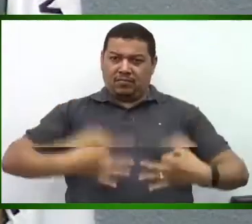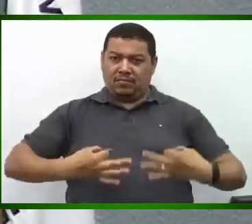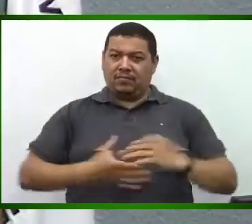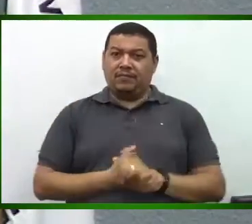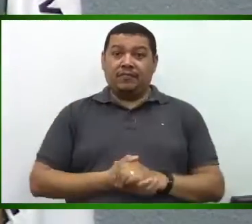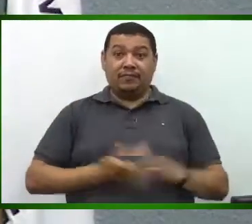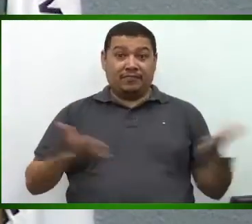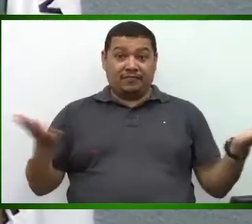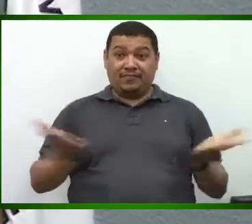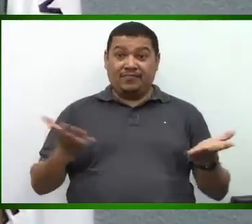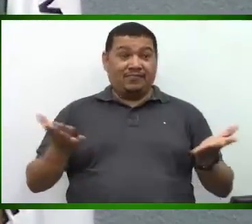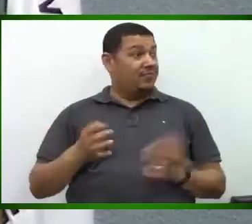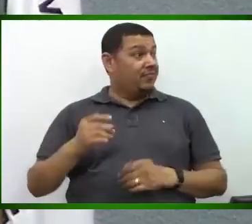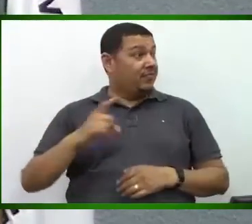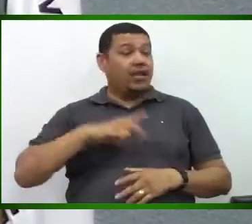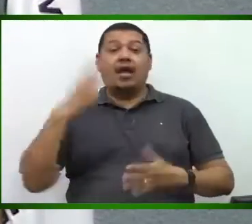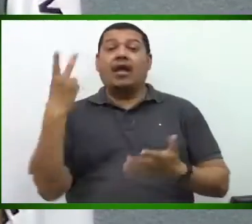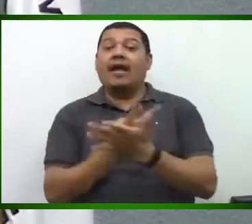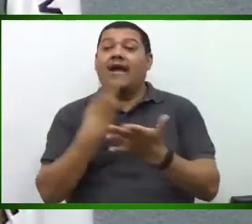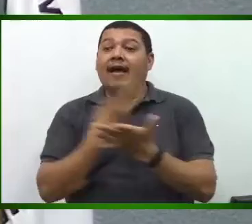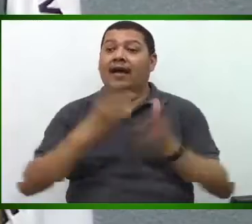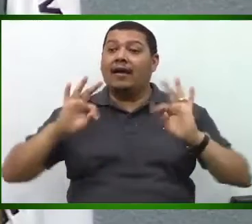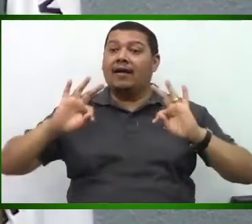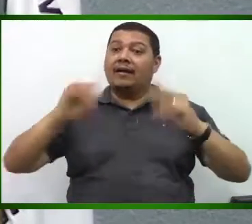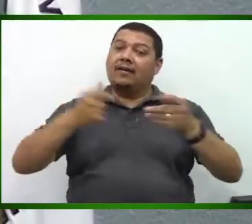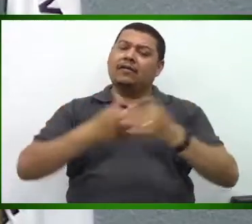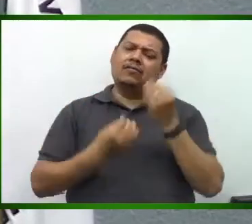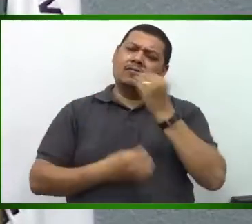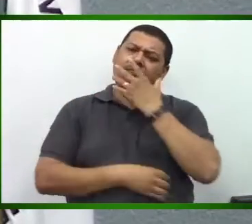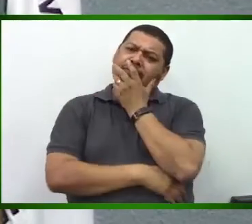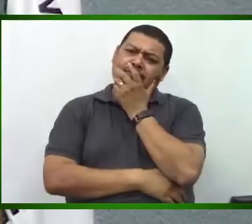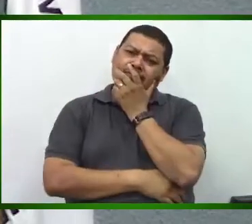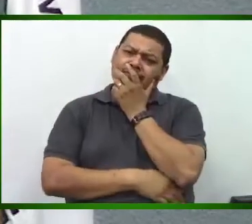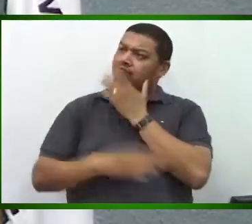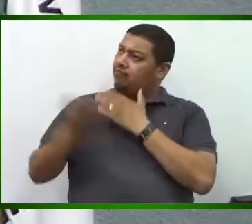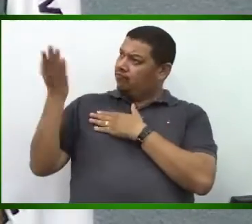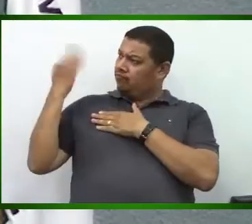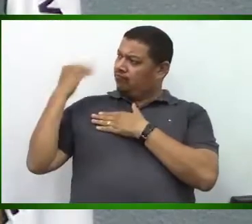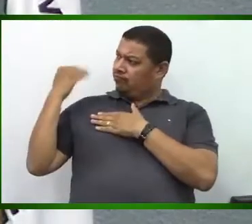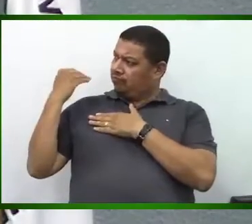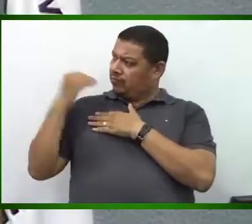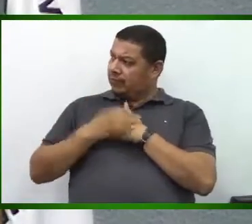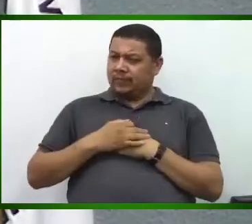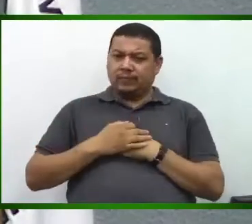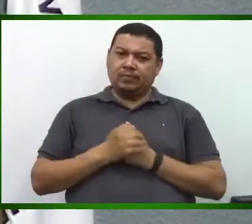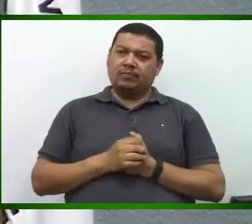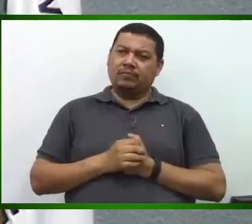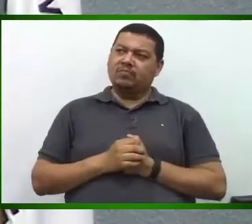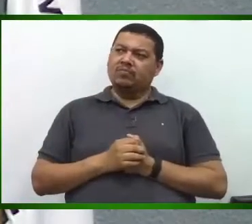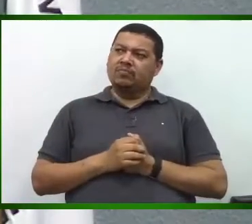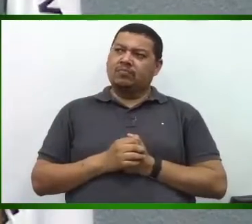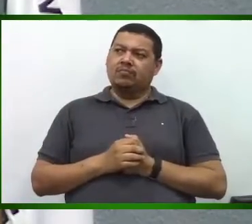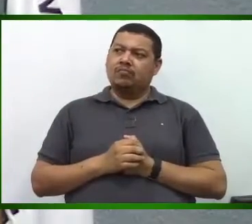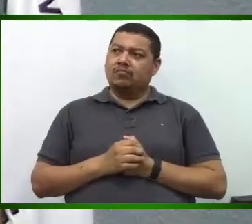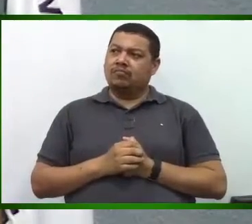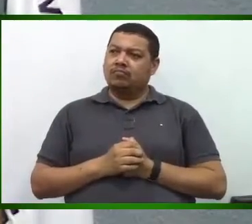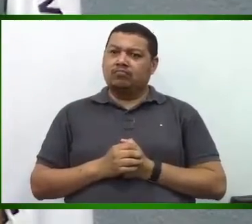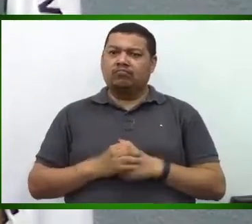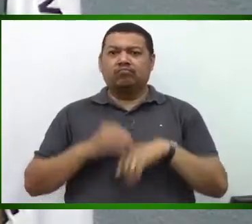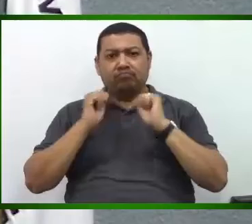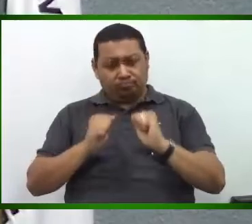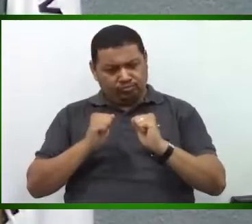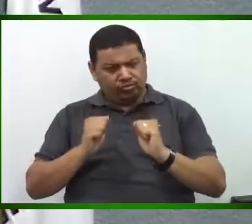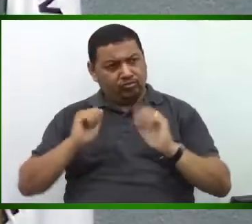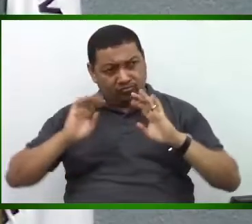Agora está tudo errado. Naquela época, podia acontecer